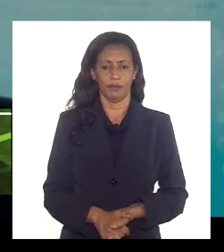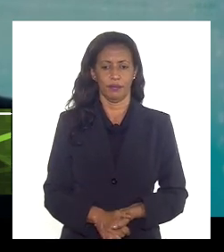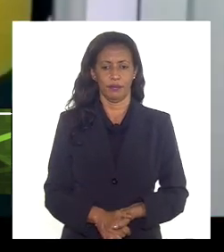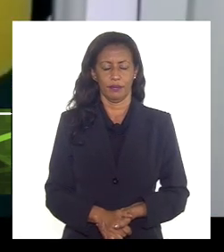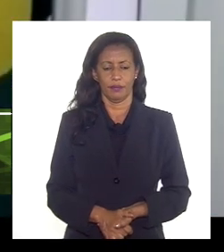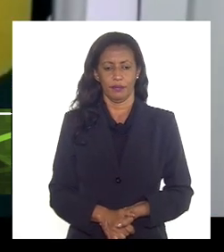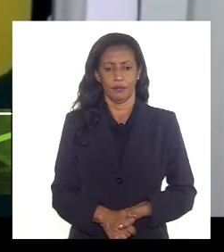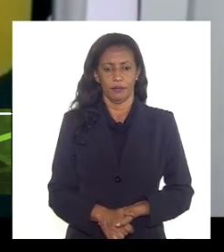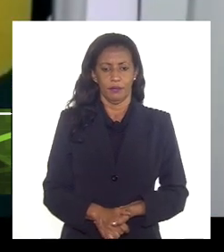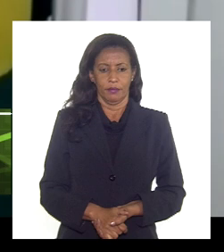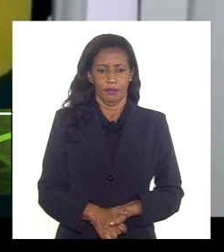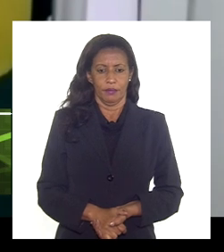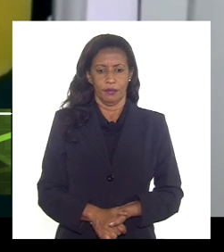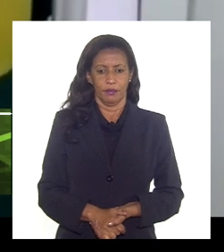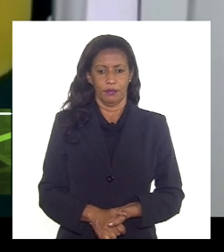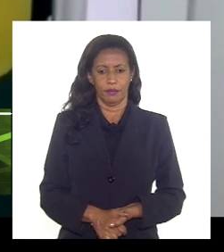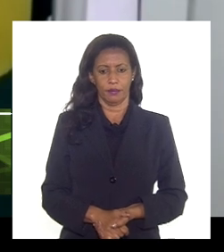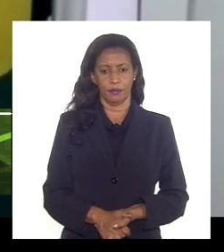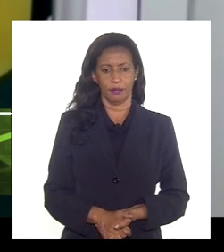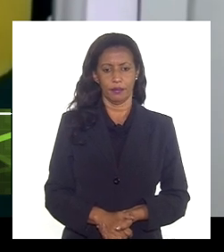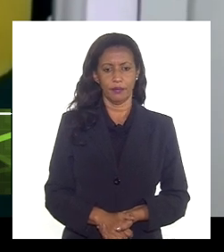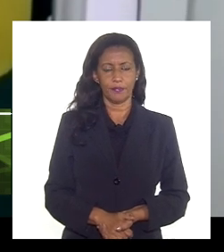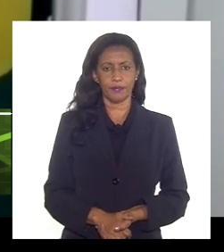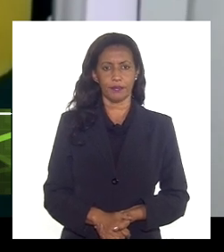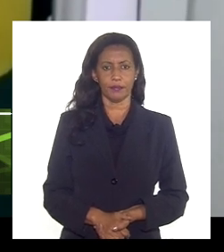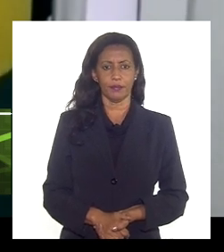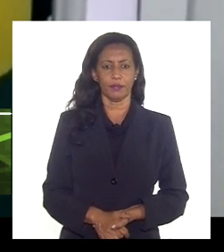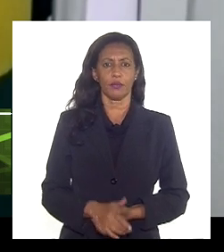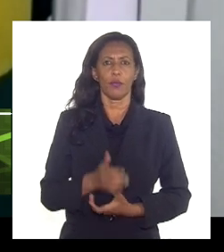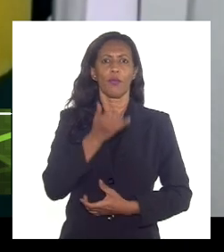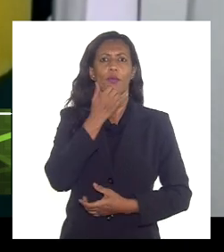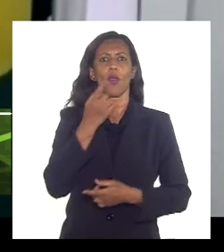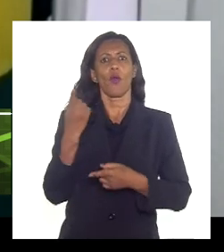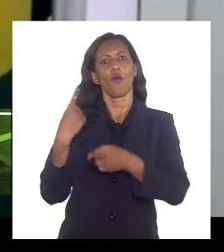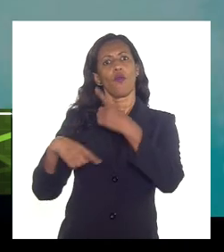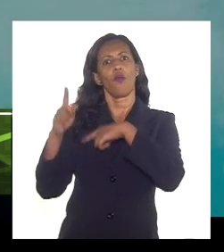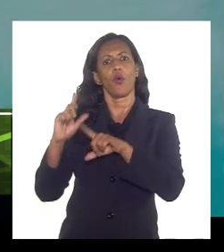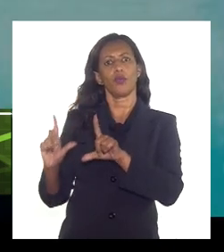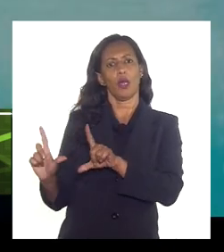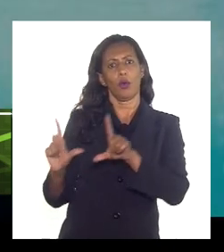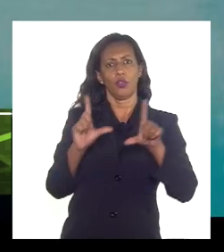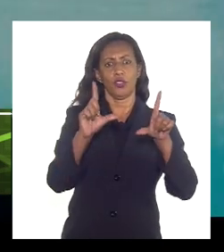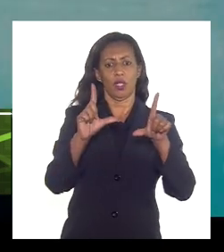deputado Luiz Paulo pode voltar o slide anterior um instantinho pois não